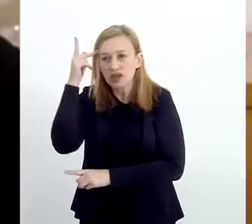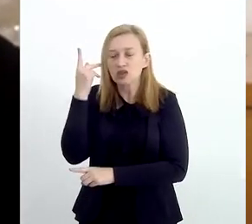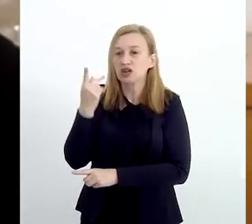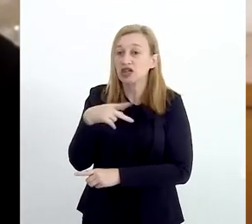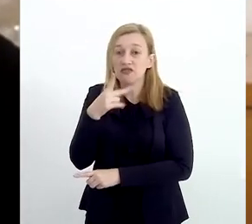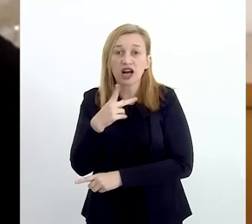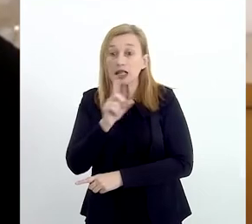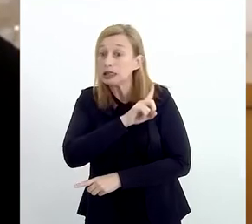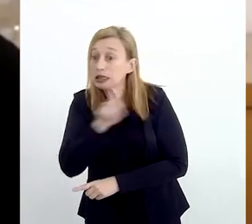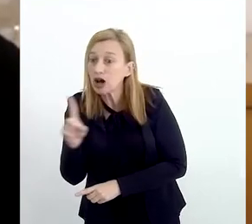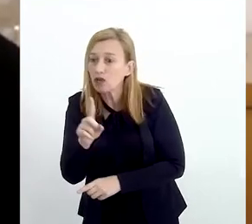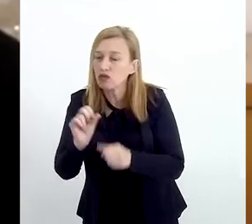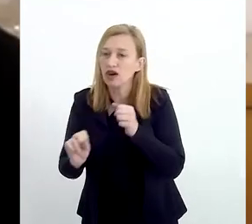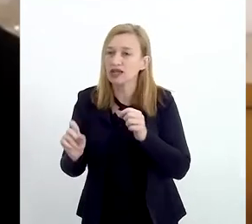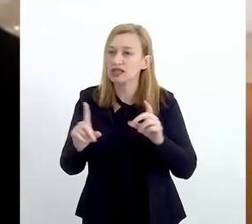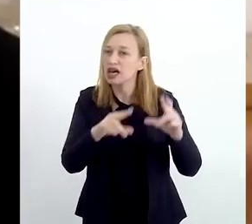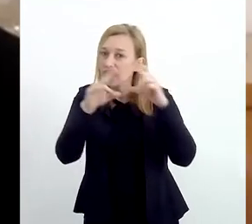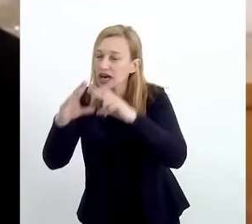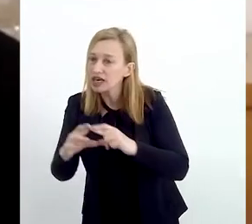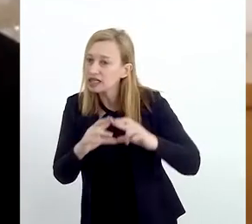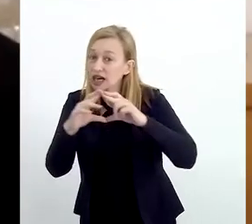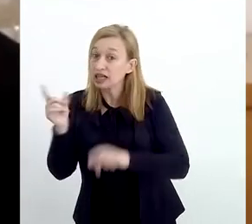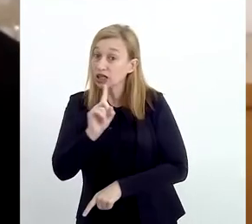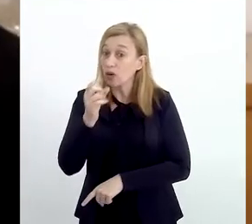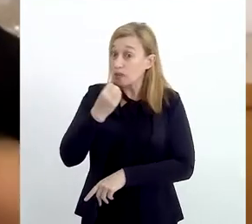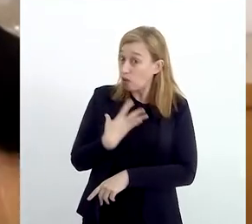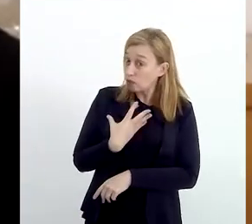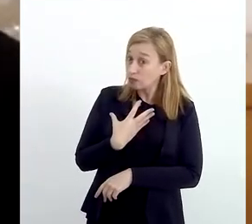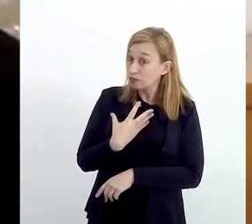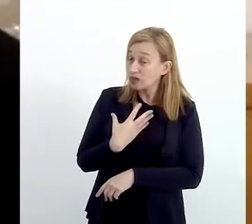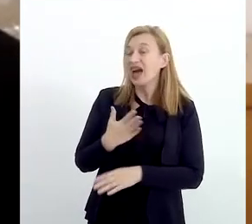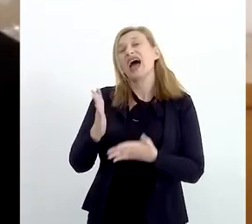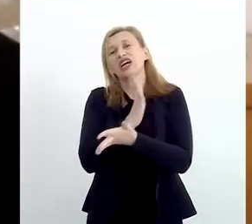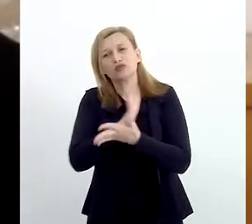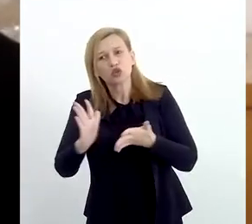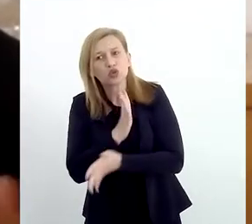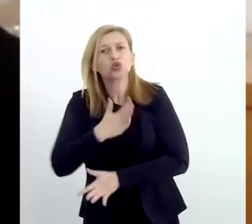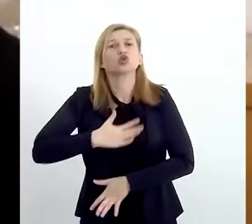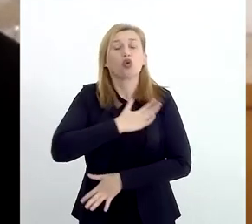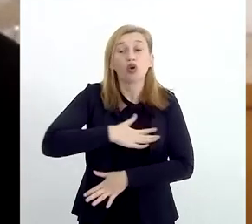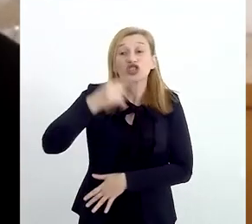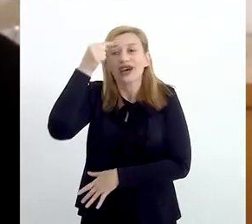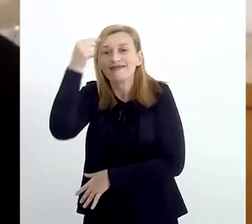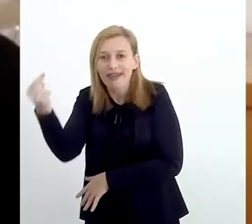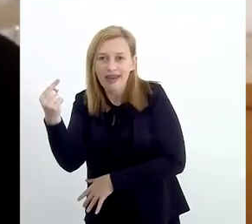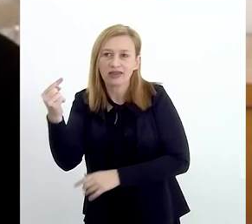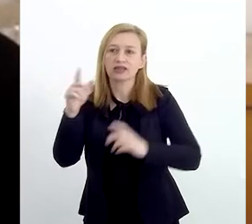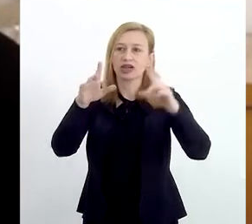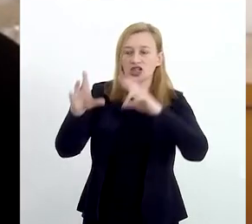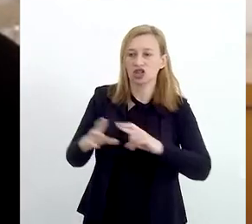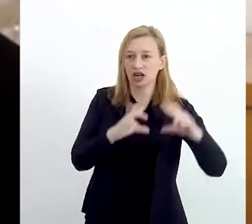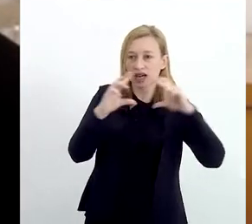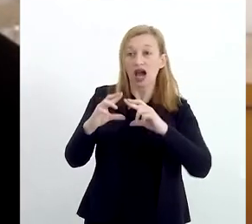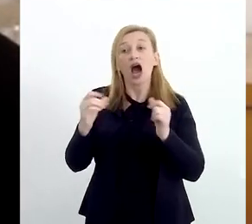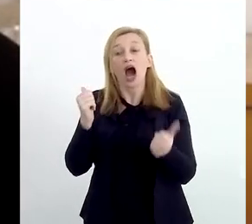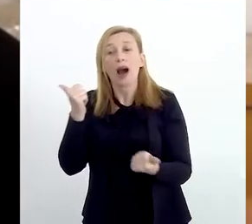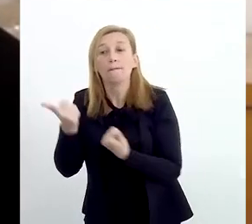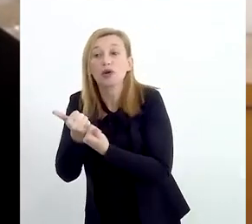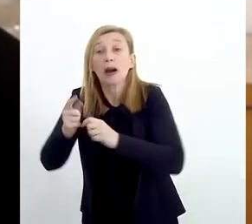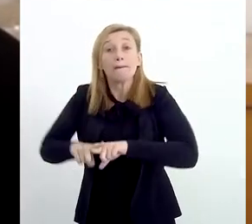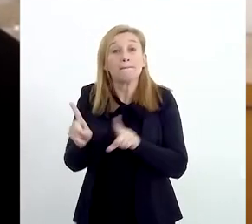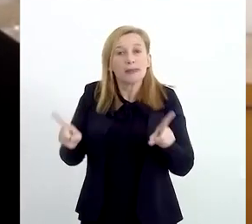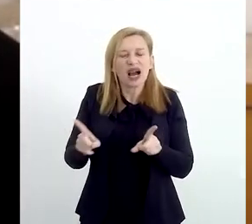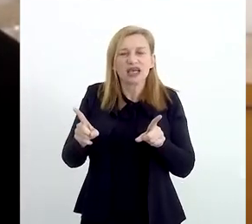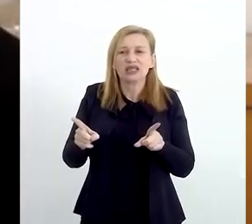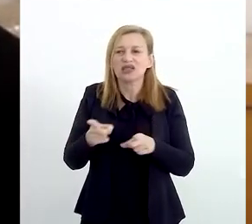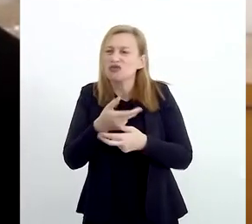alguém que diga, olha, não faça reciclagem, isso não é uma boa ideia. As pessoas gostam da ideia de reciclagem, elas